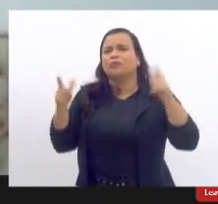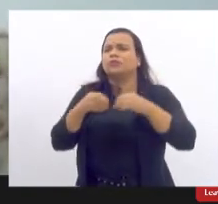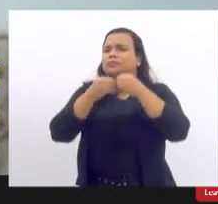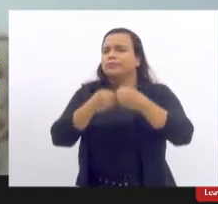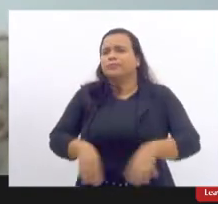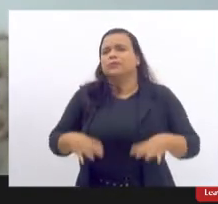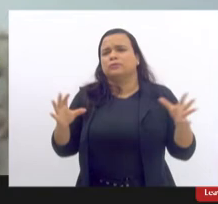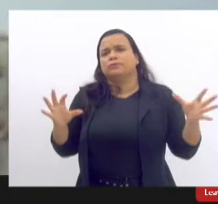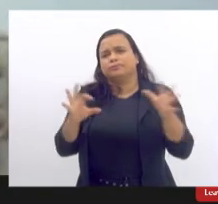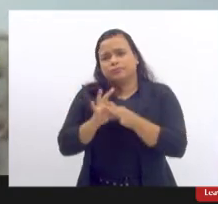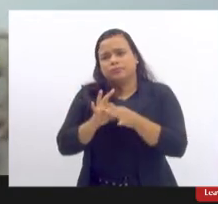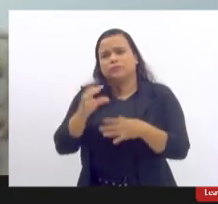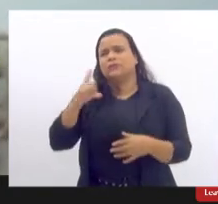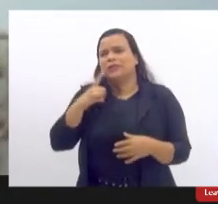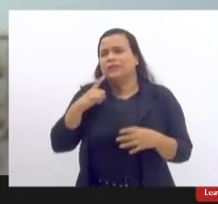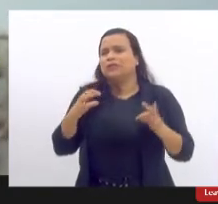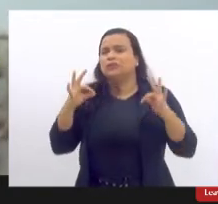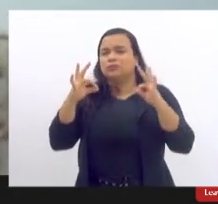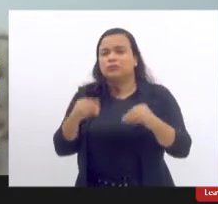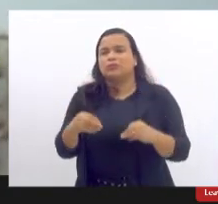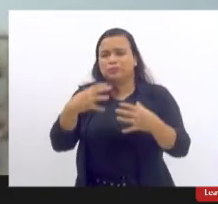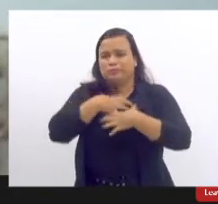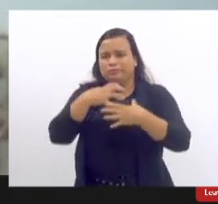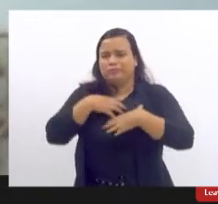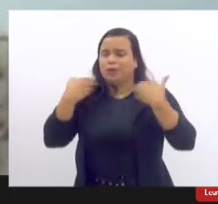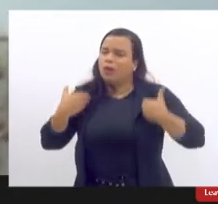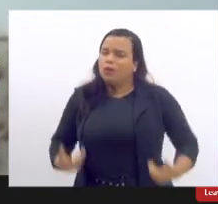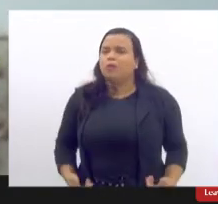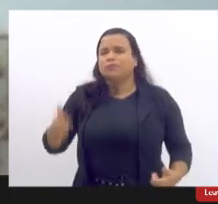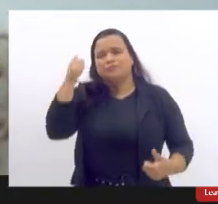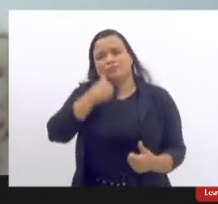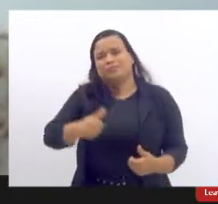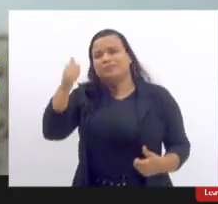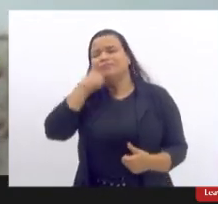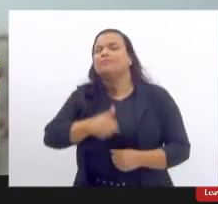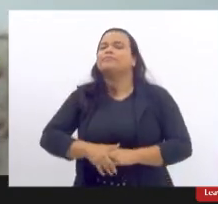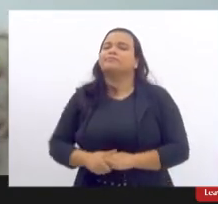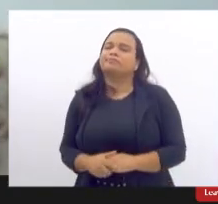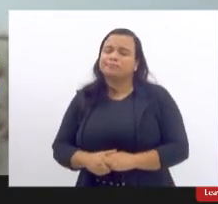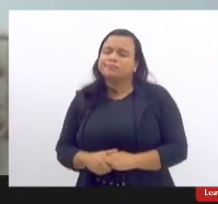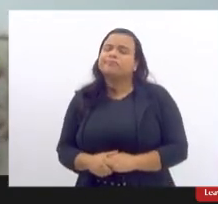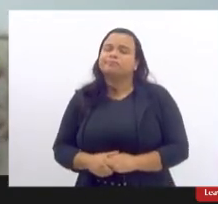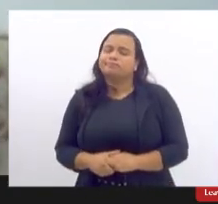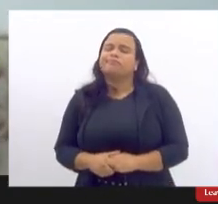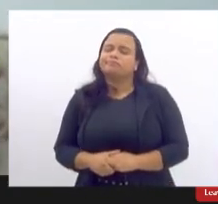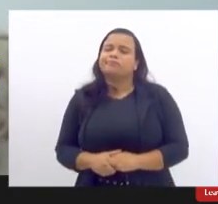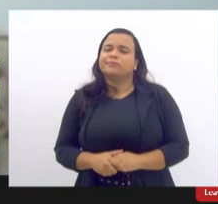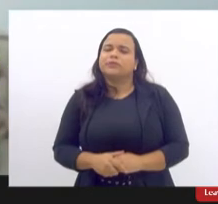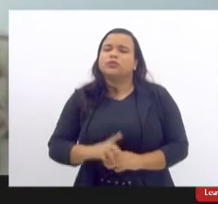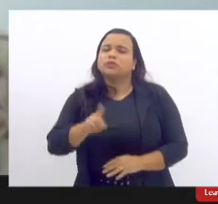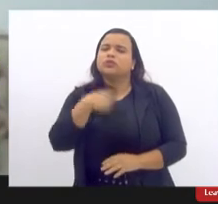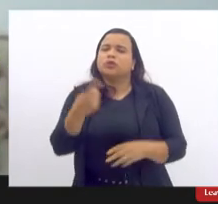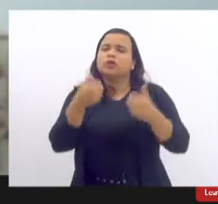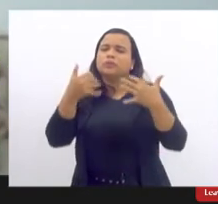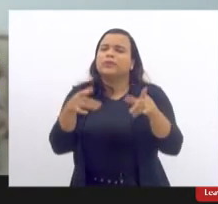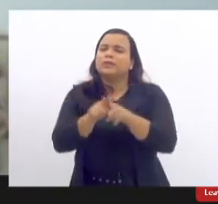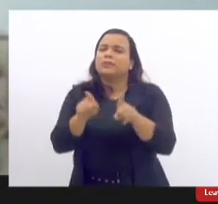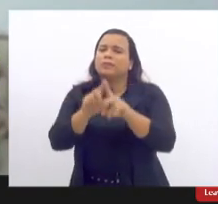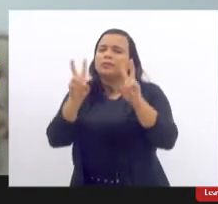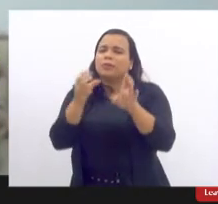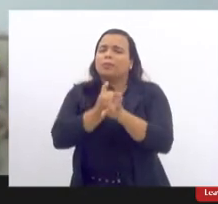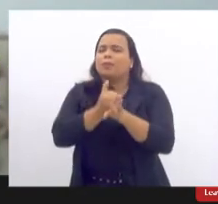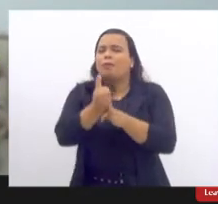relacionados a tudo que afeta o corpo feminino e acho que a gente está dizendo está falando da moralização